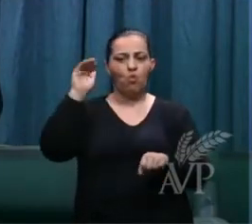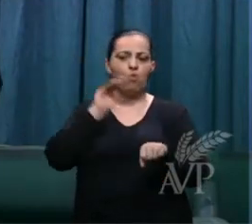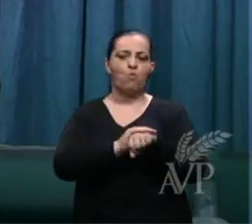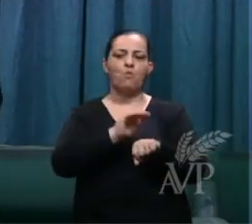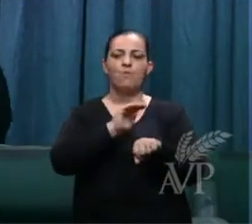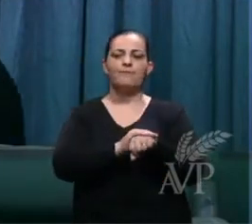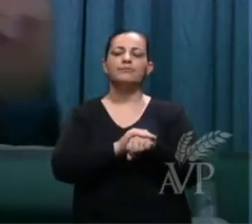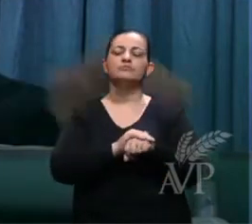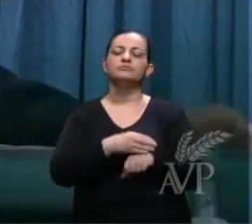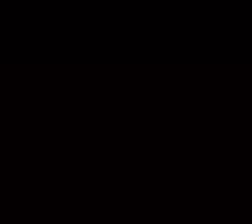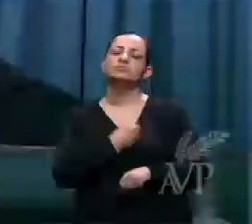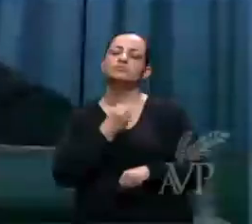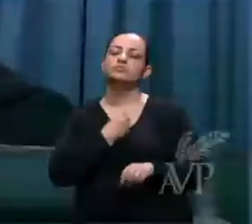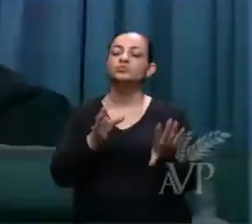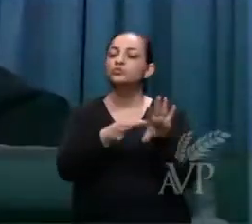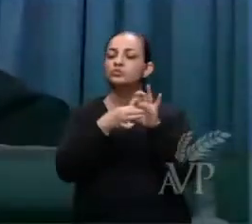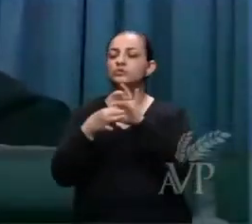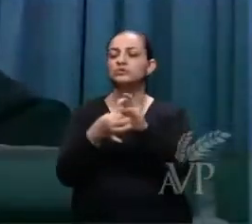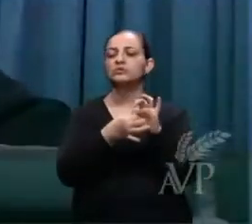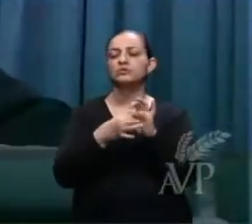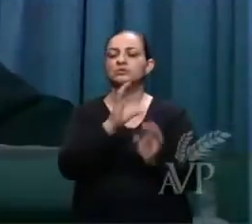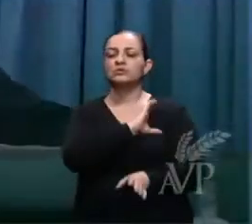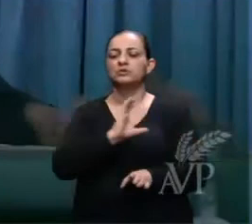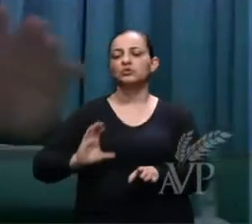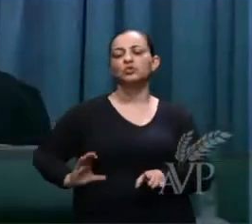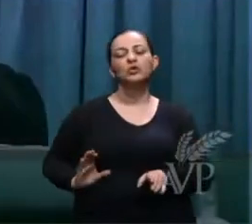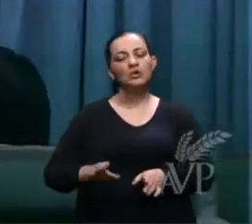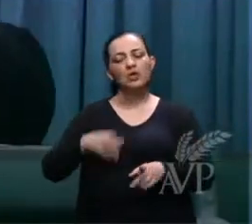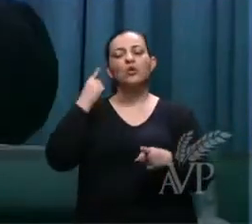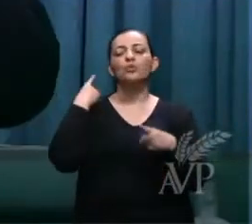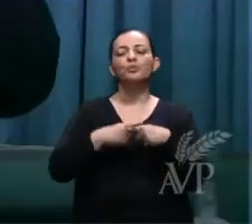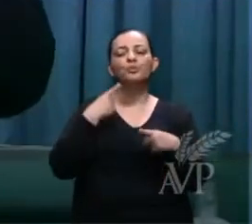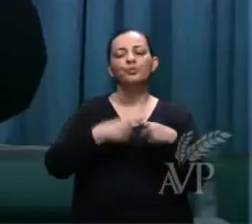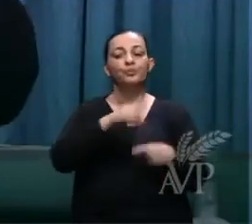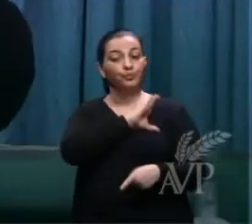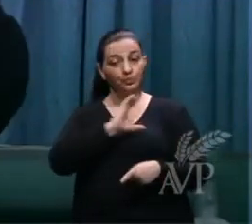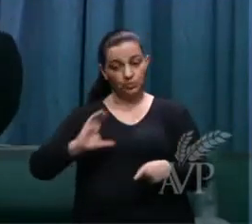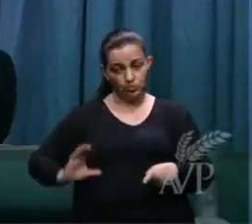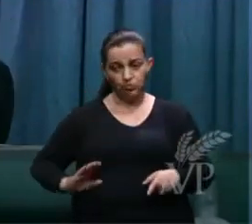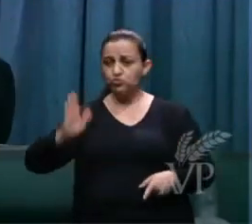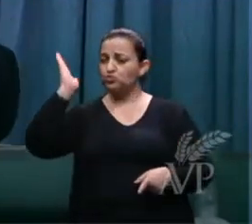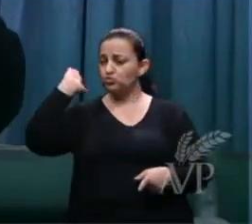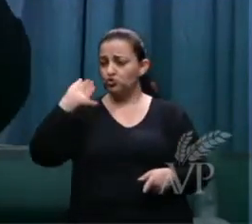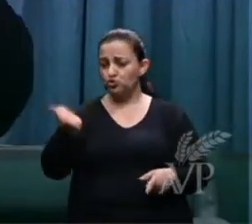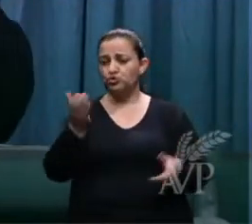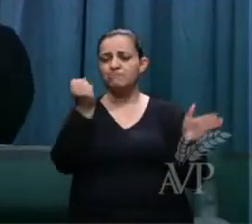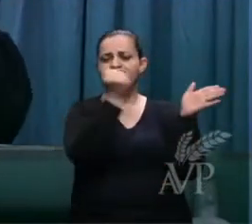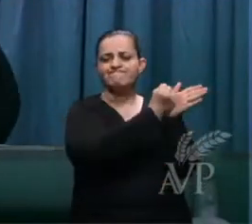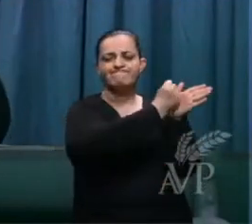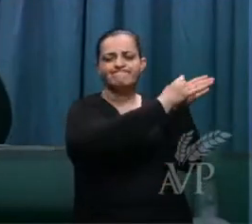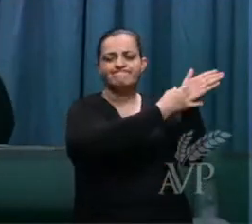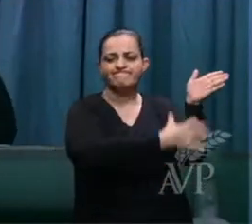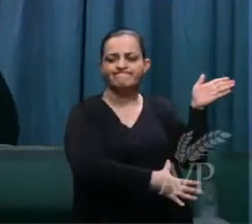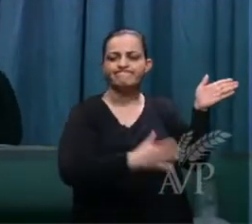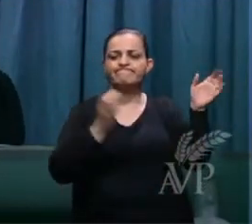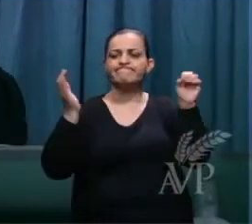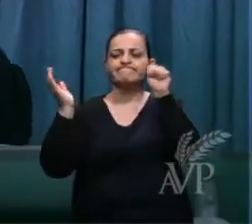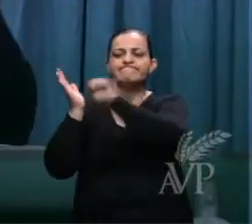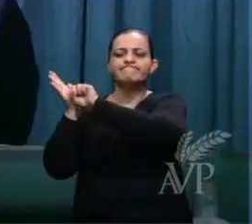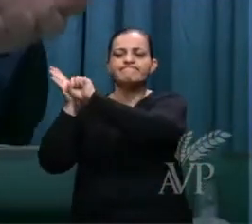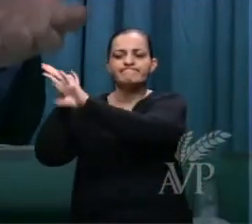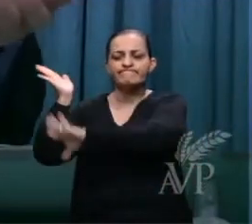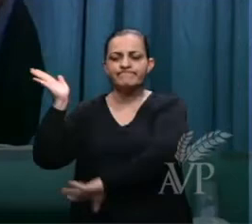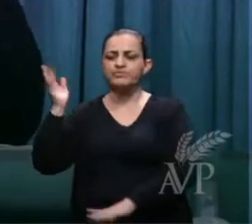estar em cristo como dissemos porque cristo já foi sacrificado por nós